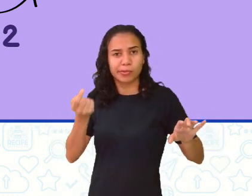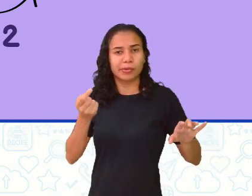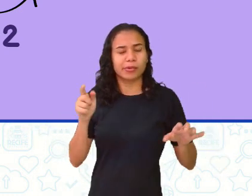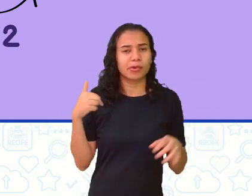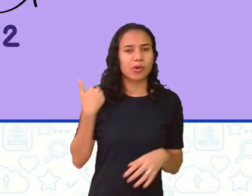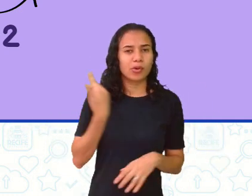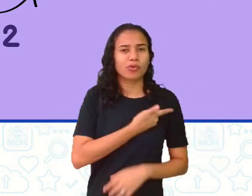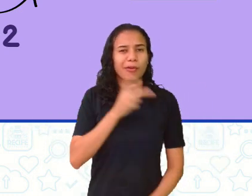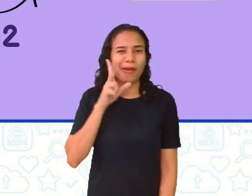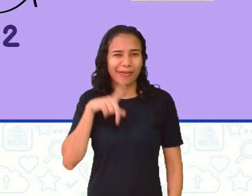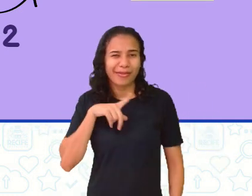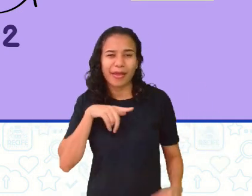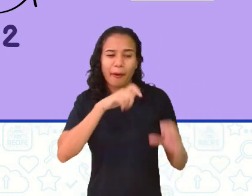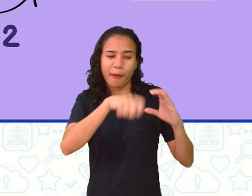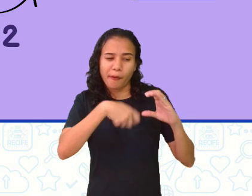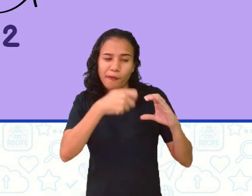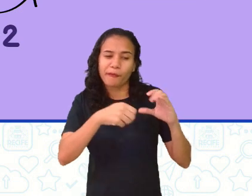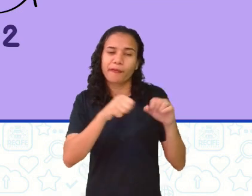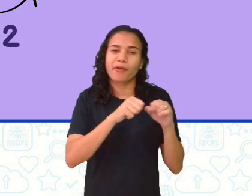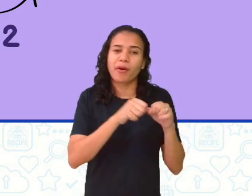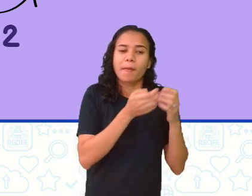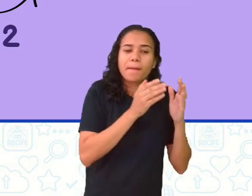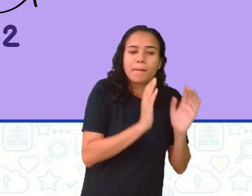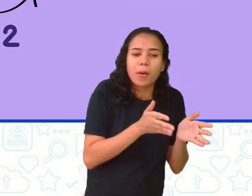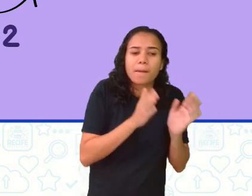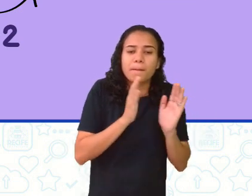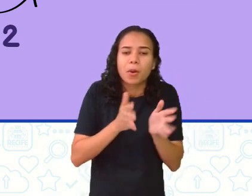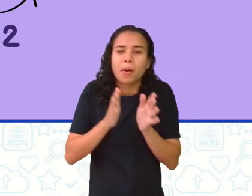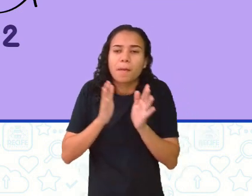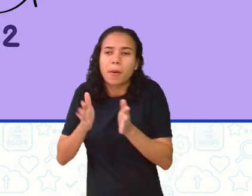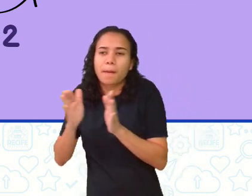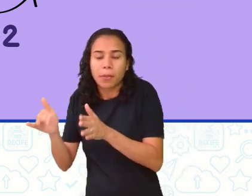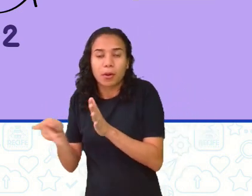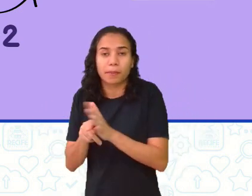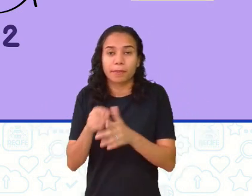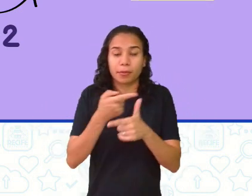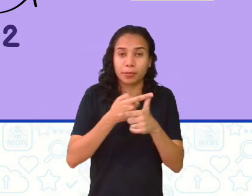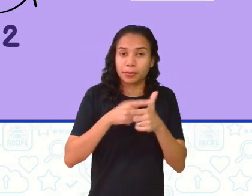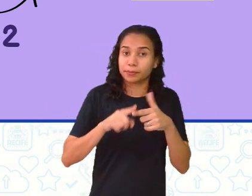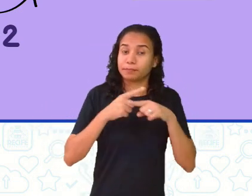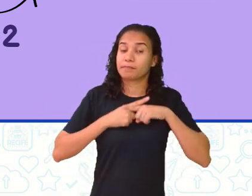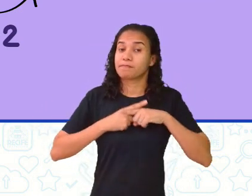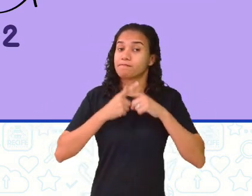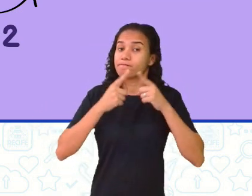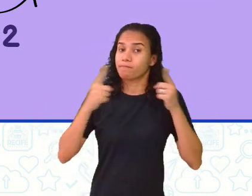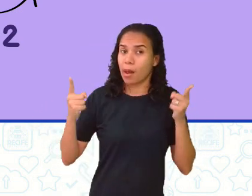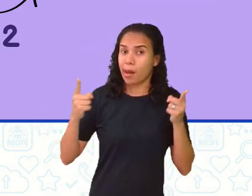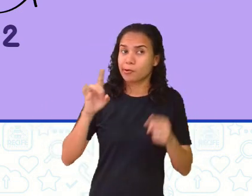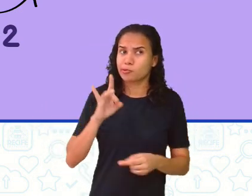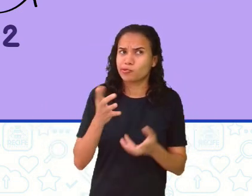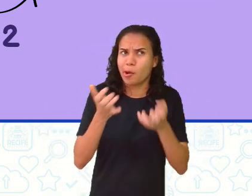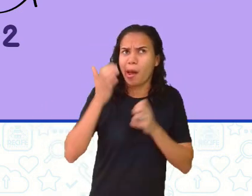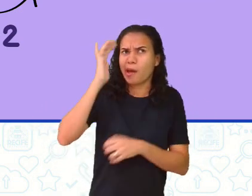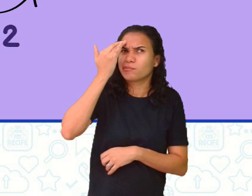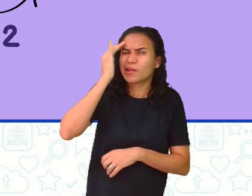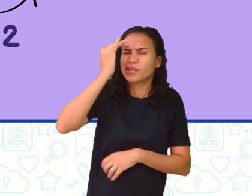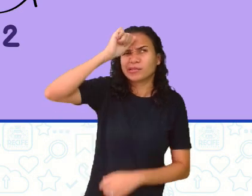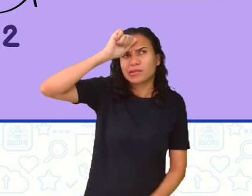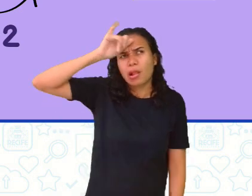A gente tem vídeo fazendo passo a passo do algoritmo da divisão. Mas, se você só quiser entender,